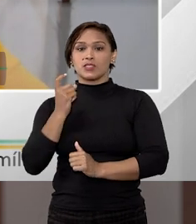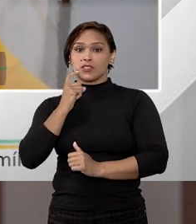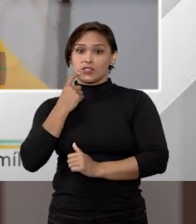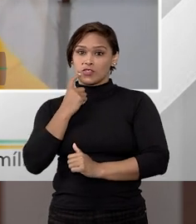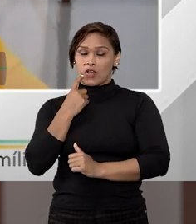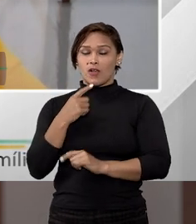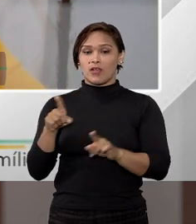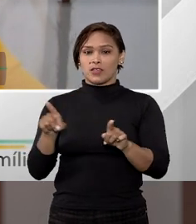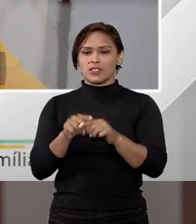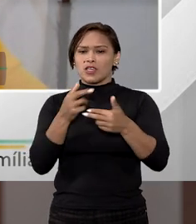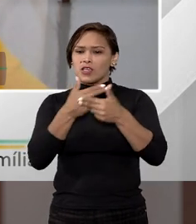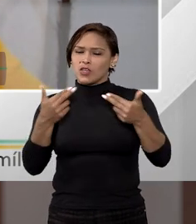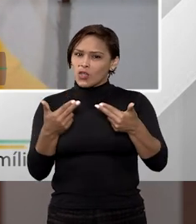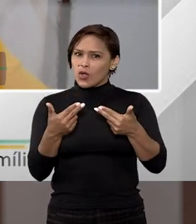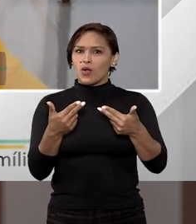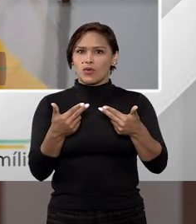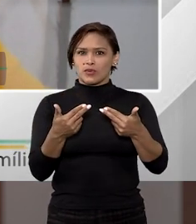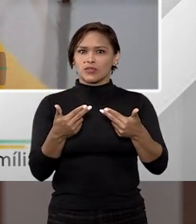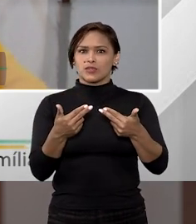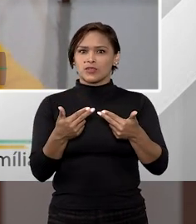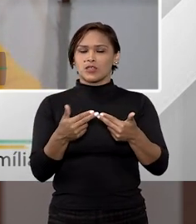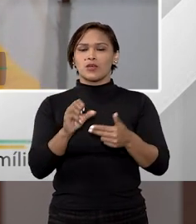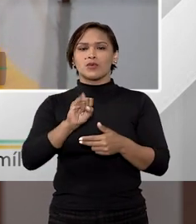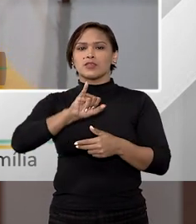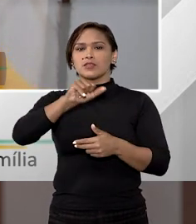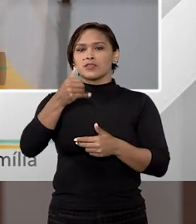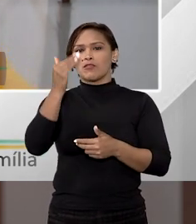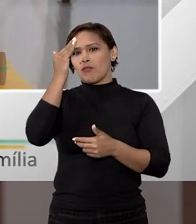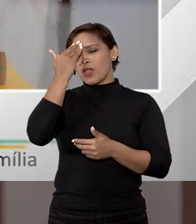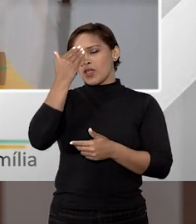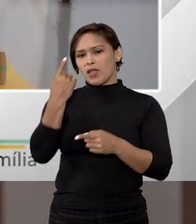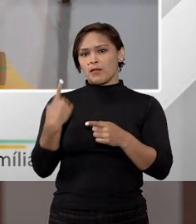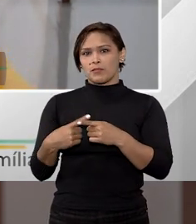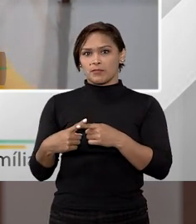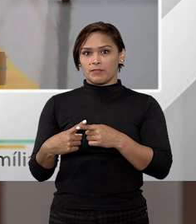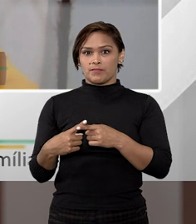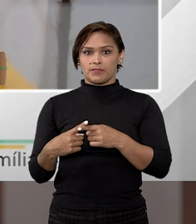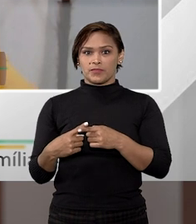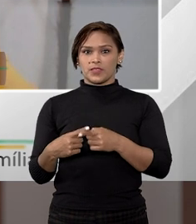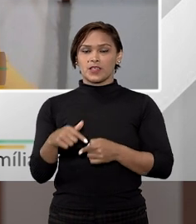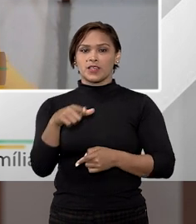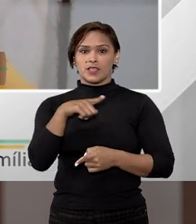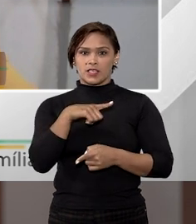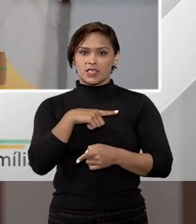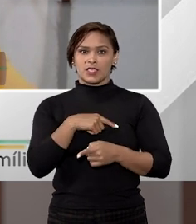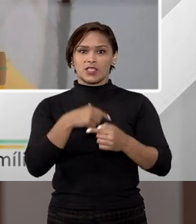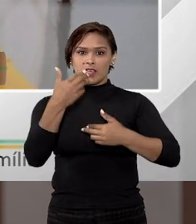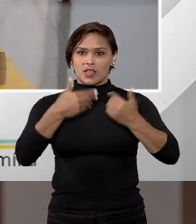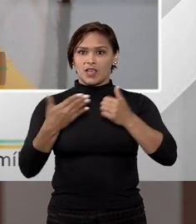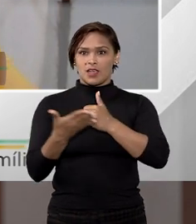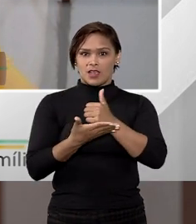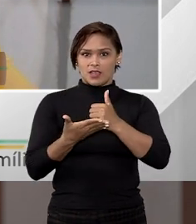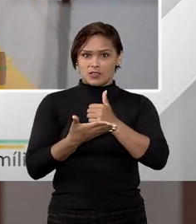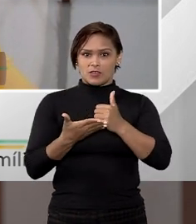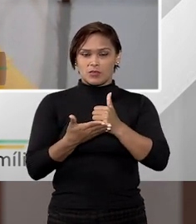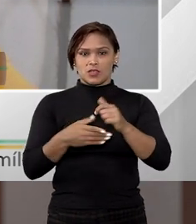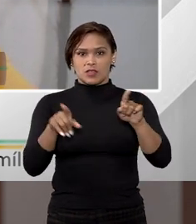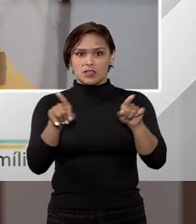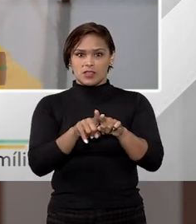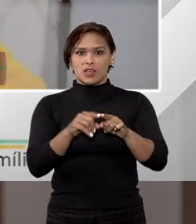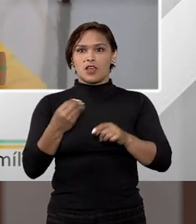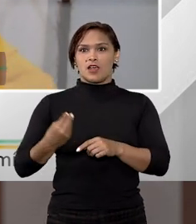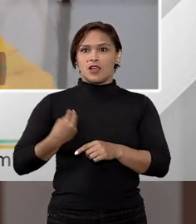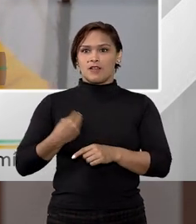joias, e outros bens, inclusive. O que o STJ está conseguindo, portanto, é que haja aí uma questão de razoabilidade